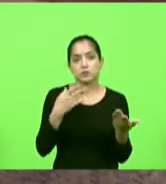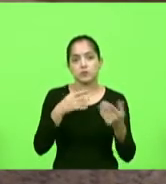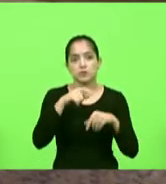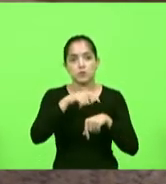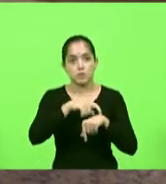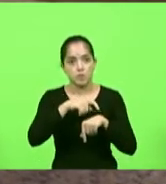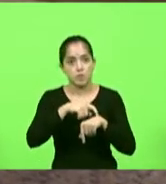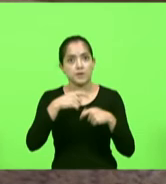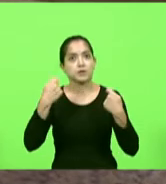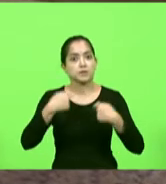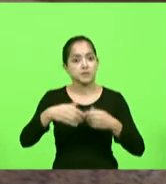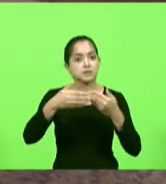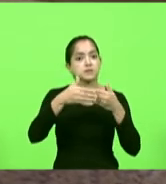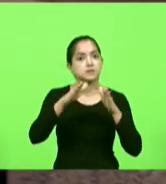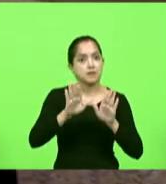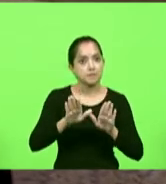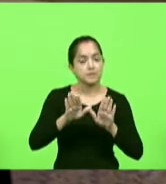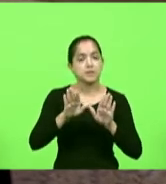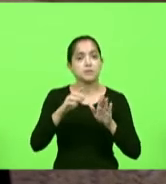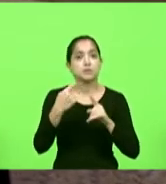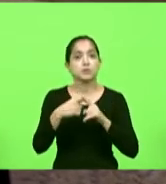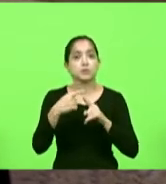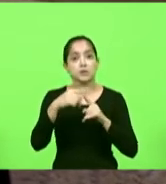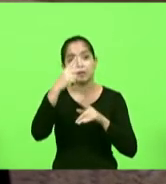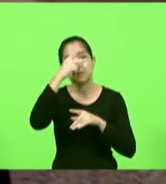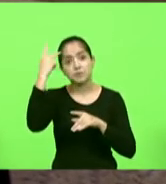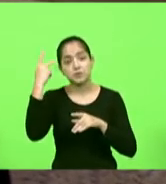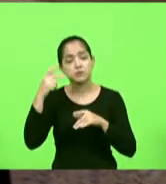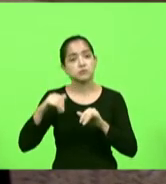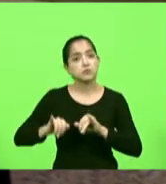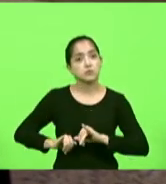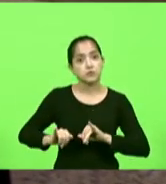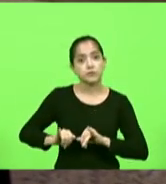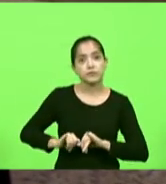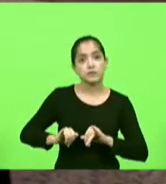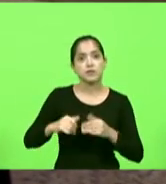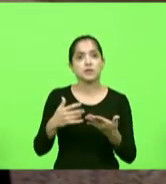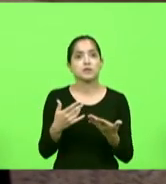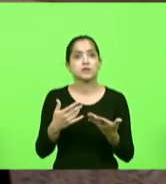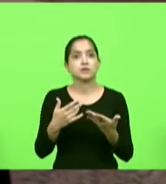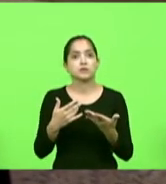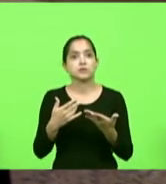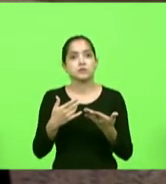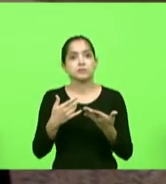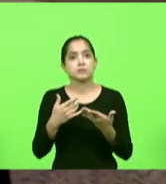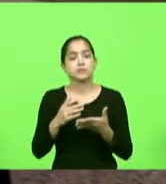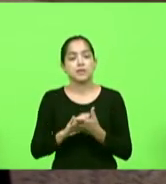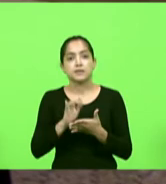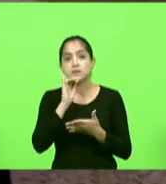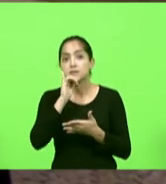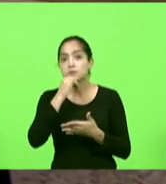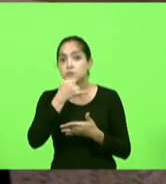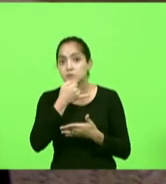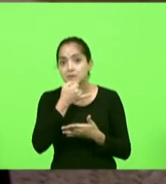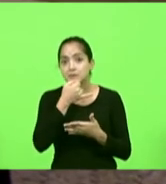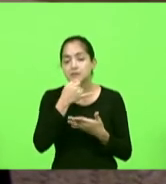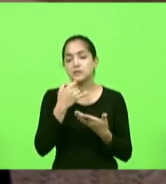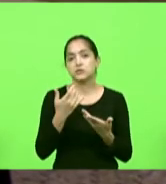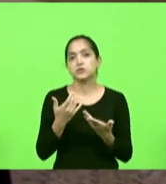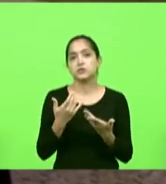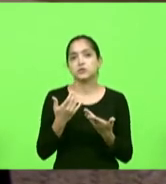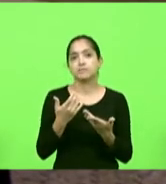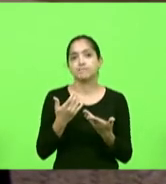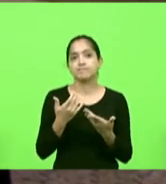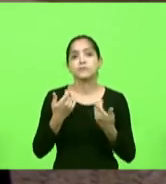que estar presente as pessoas estão sofrendo deputado Fabiano as pessoas estão abaladas espiritualmente emocionalmente